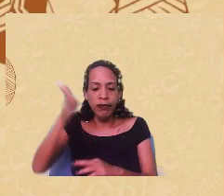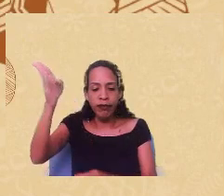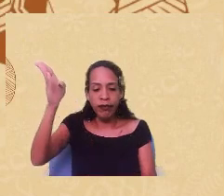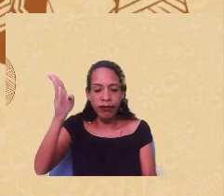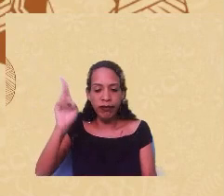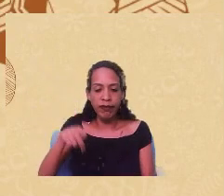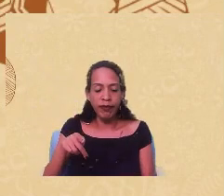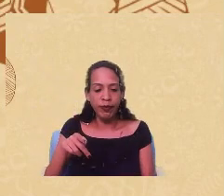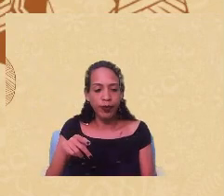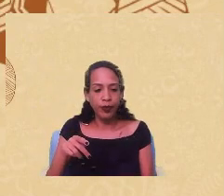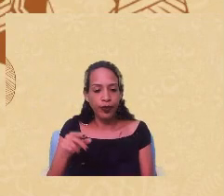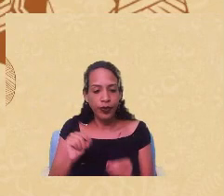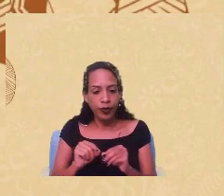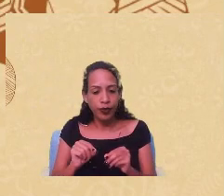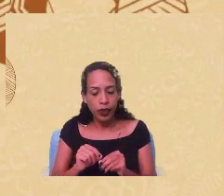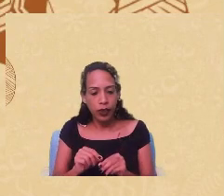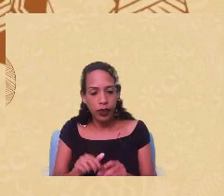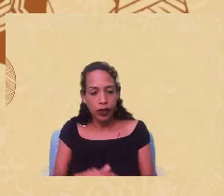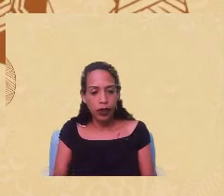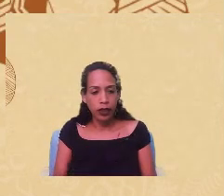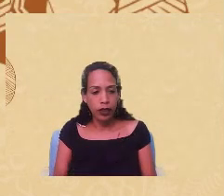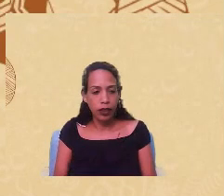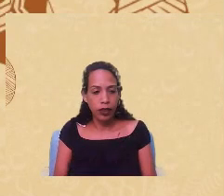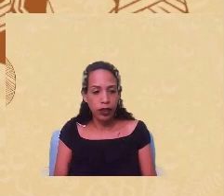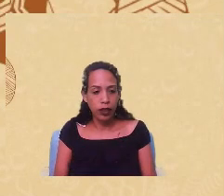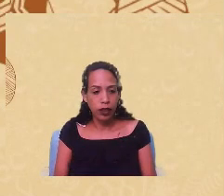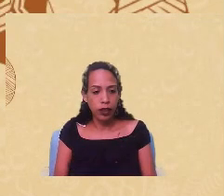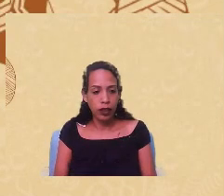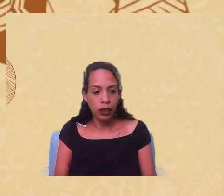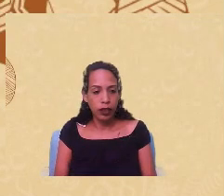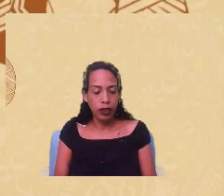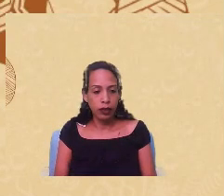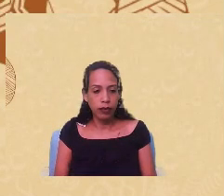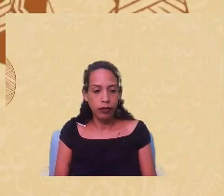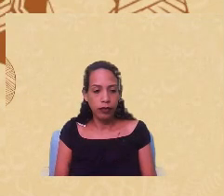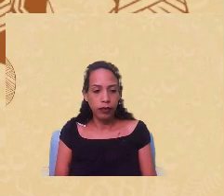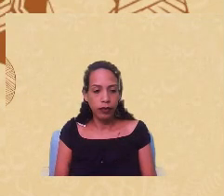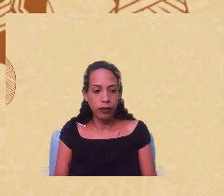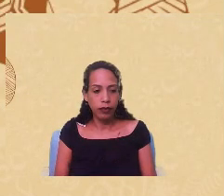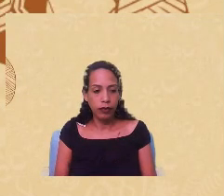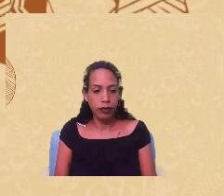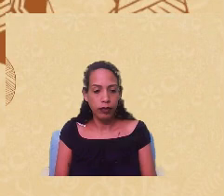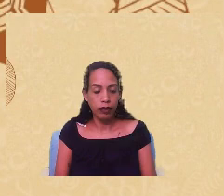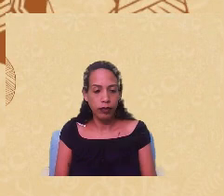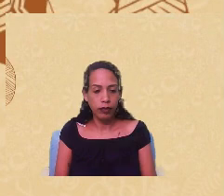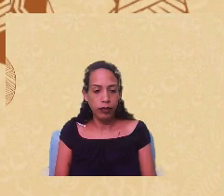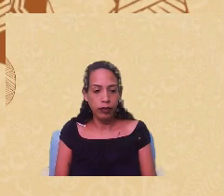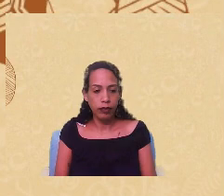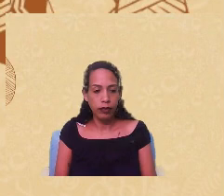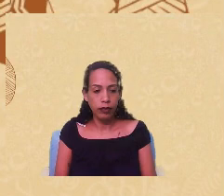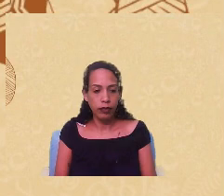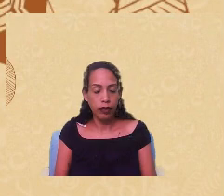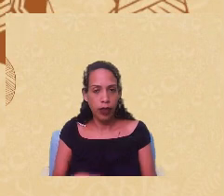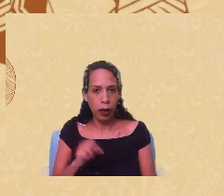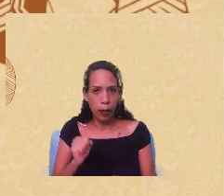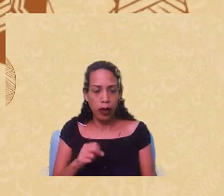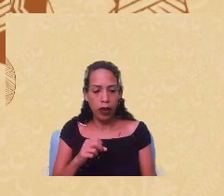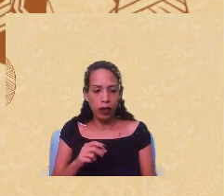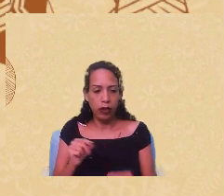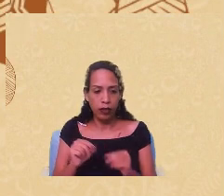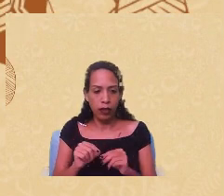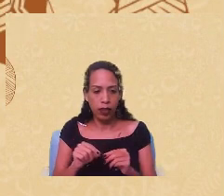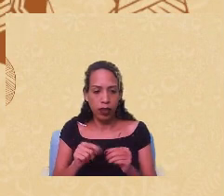posso aproveitar e fazer uma questão